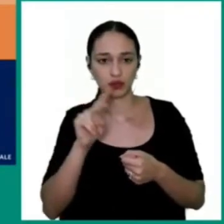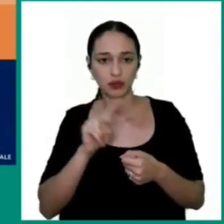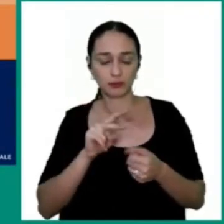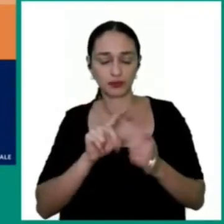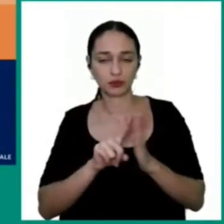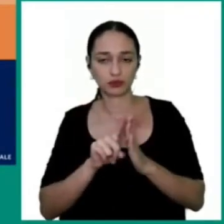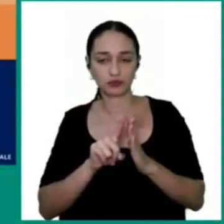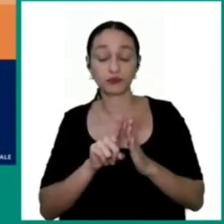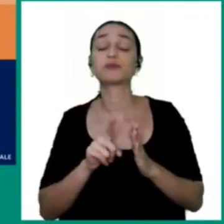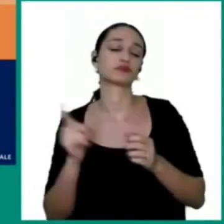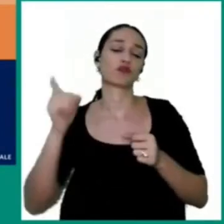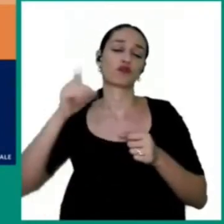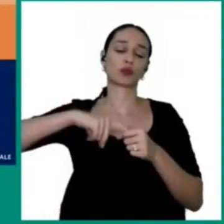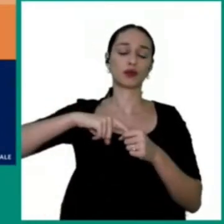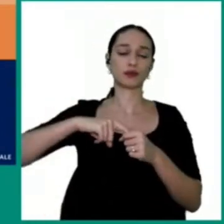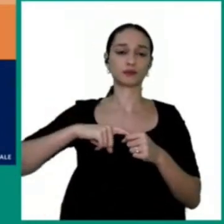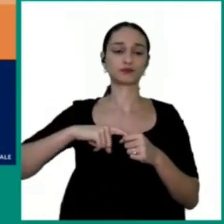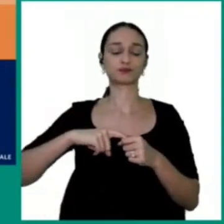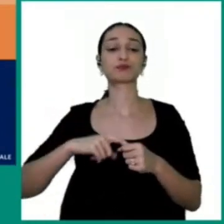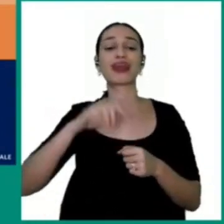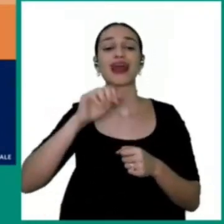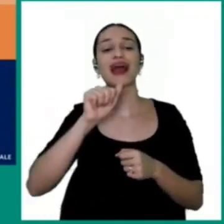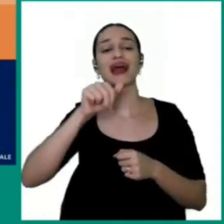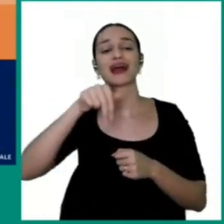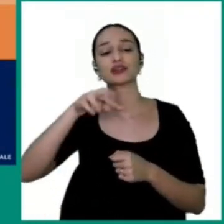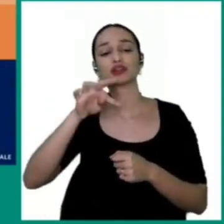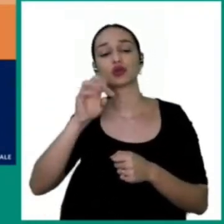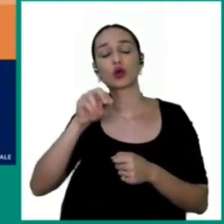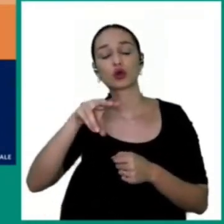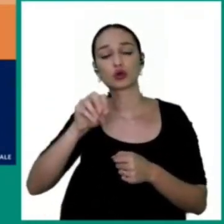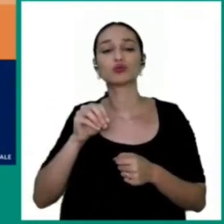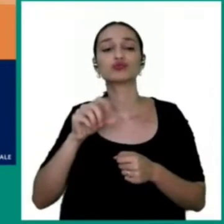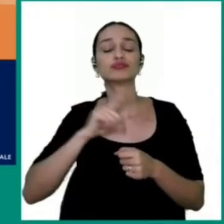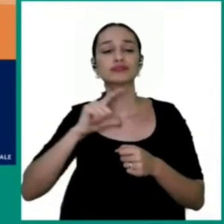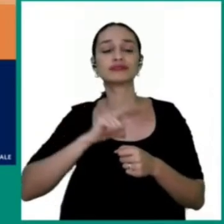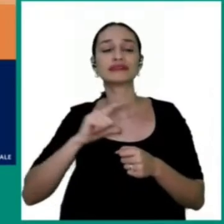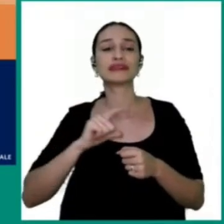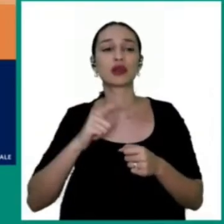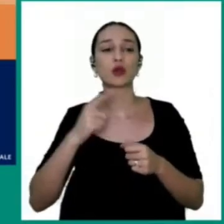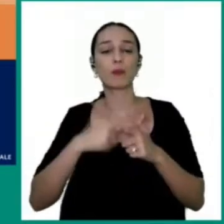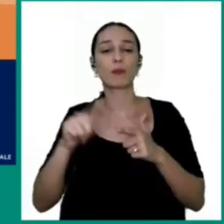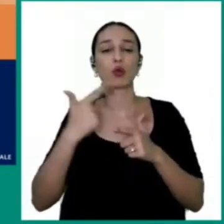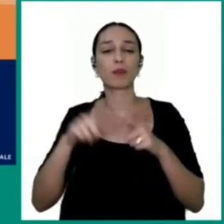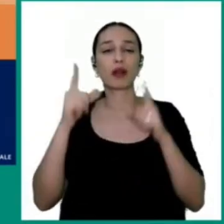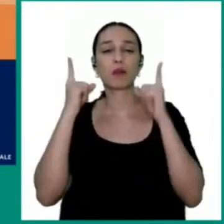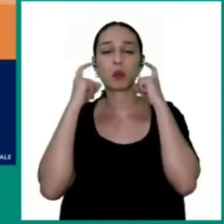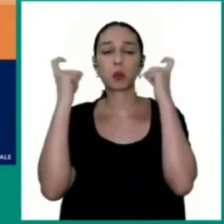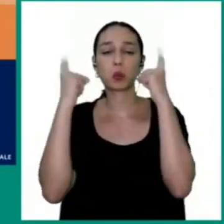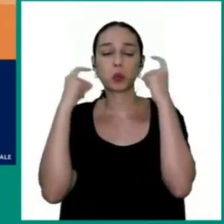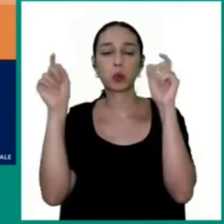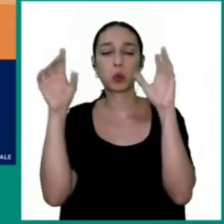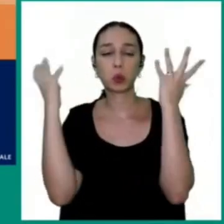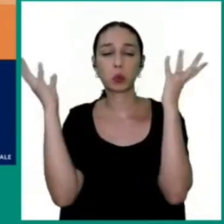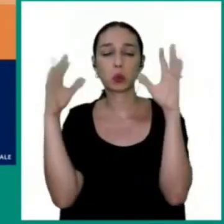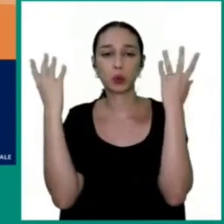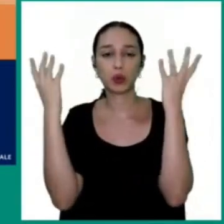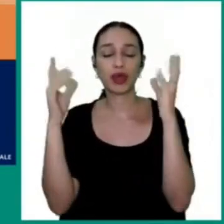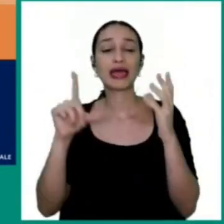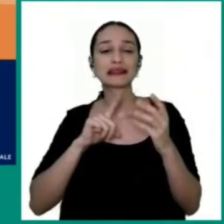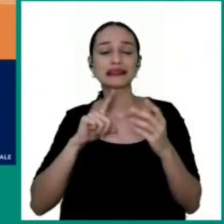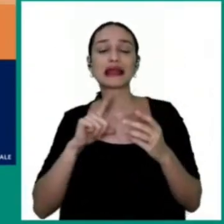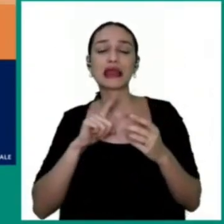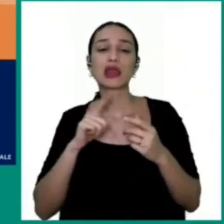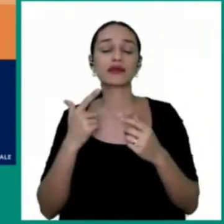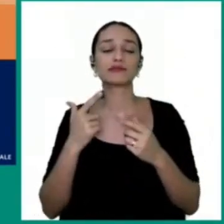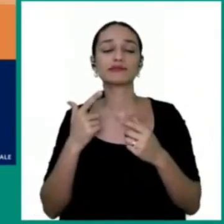Então, retomando. Antônio Pereira tem um problema com poluição sonora, os sonsões. Teria como criar um sistema de mensagens por smartphone? Teria